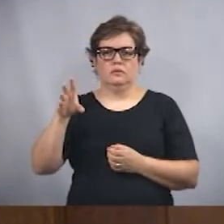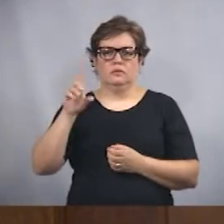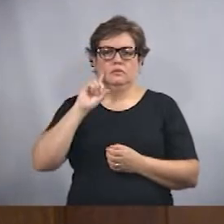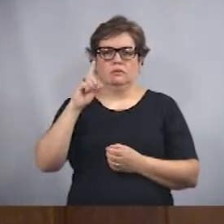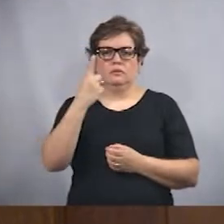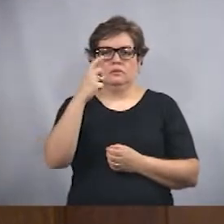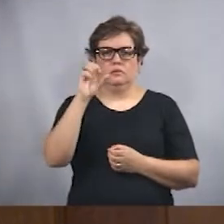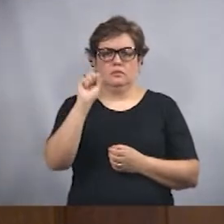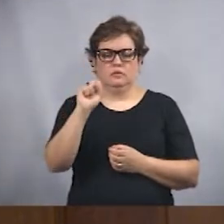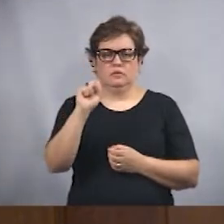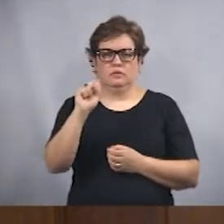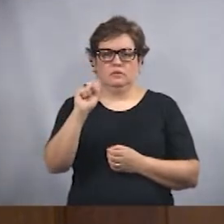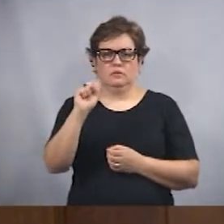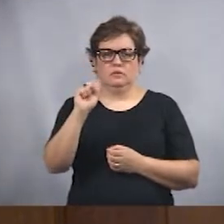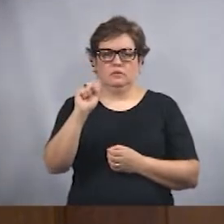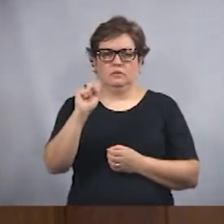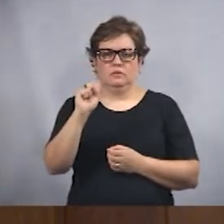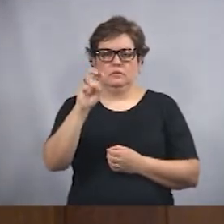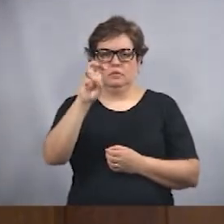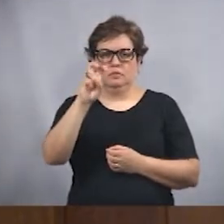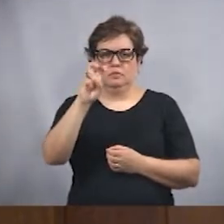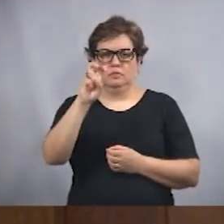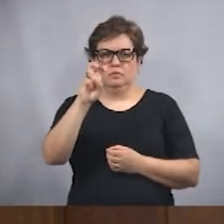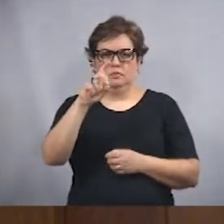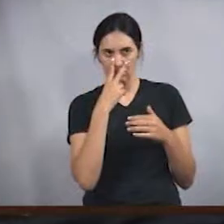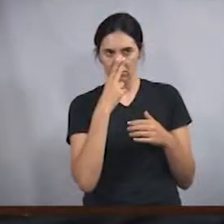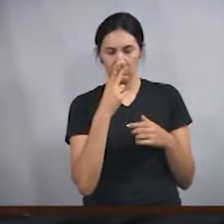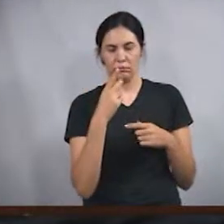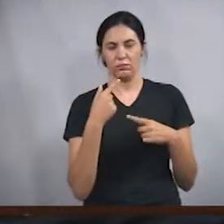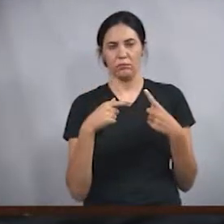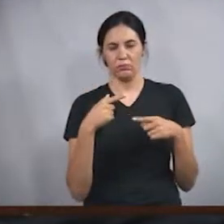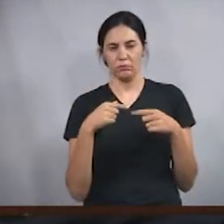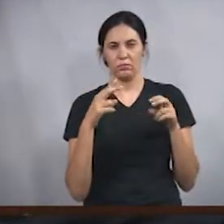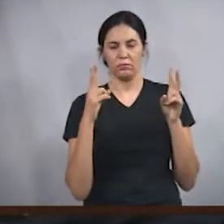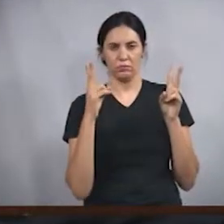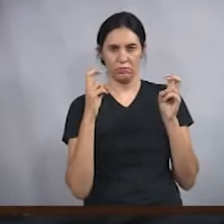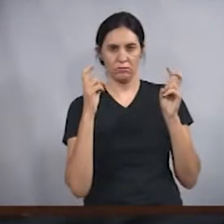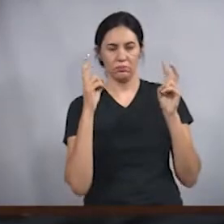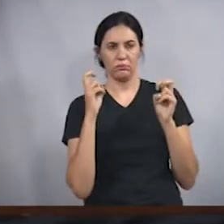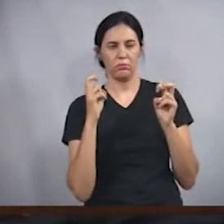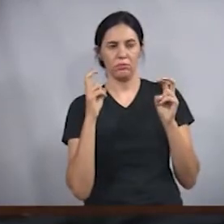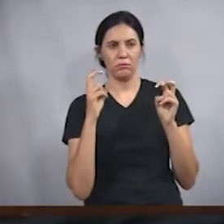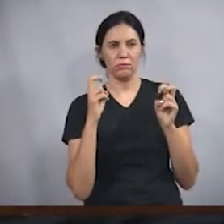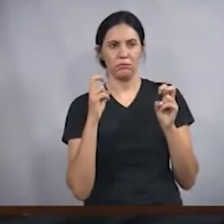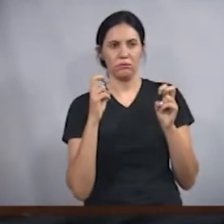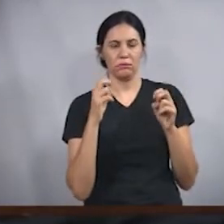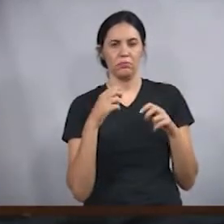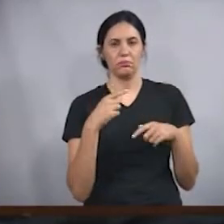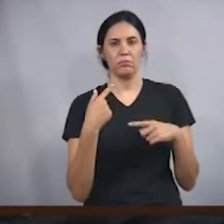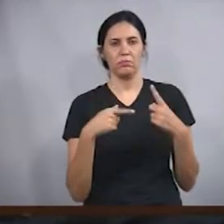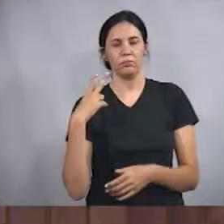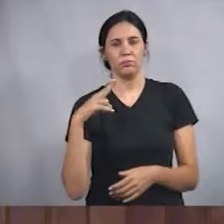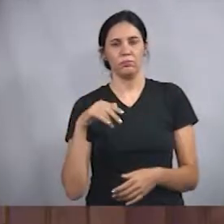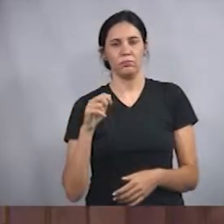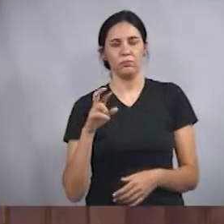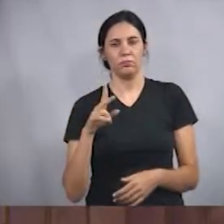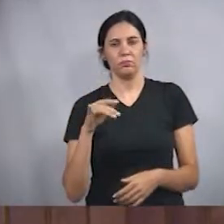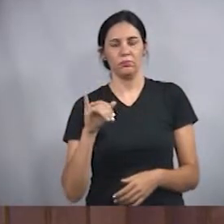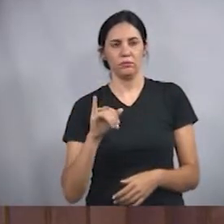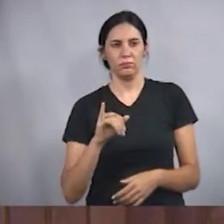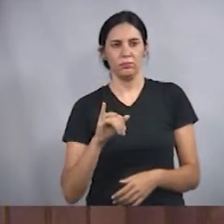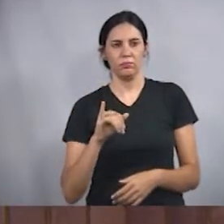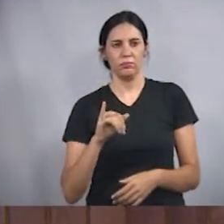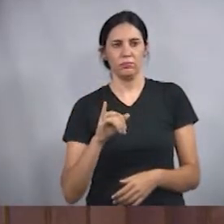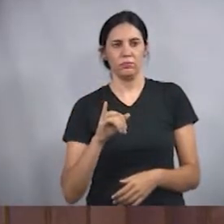prorrogada duas vezes para a leitura dos requerimentos que necessitam de discussão e votação. Na ordem do dia, quatro